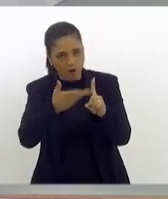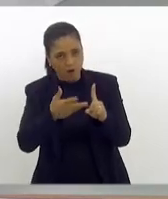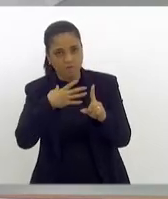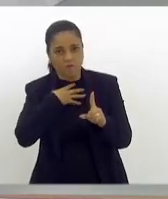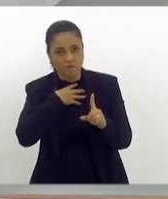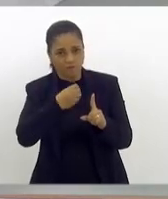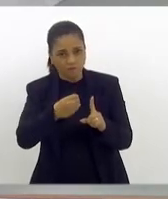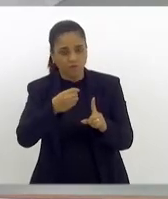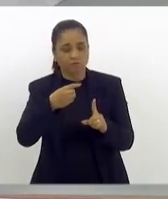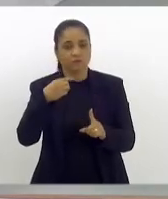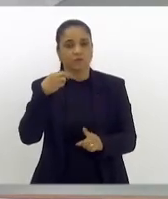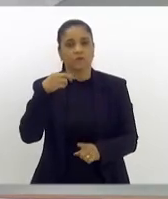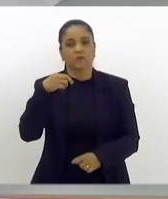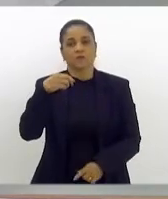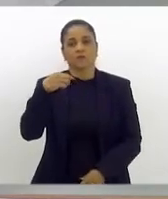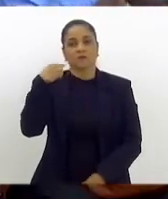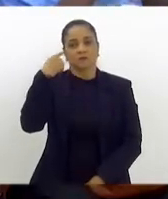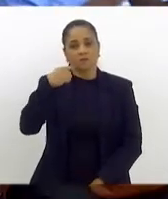doutor Renato de Paula.